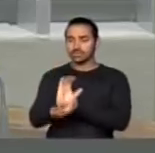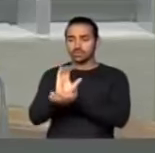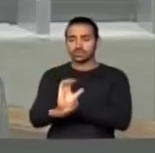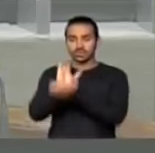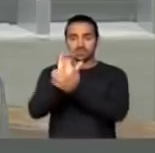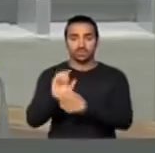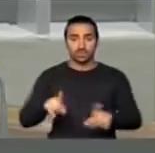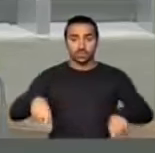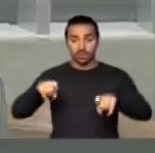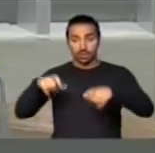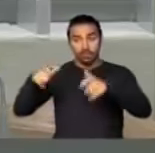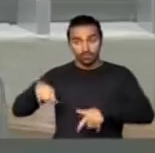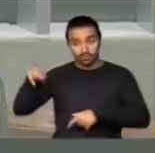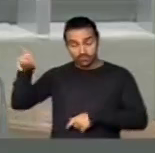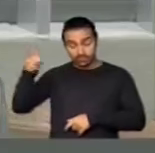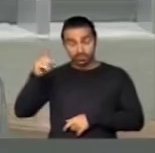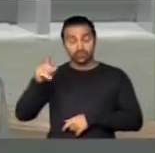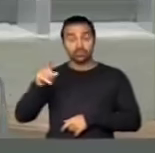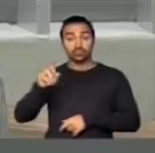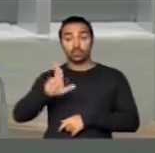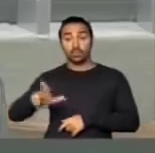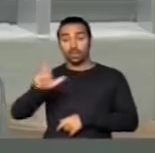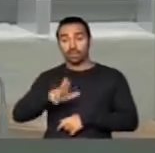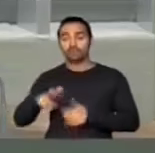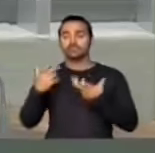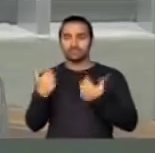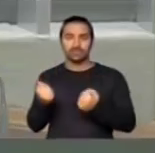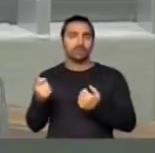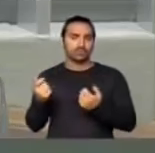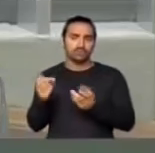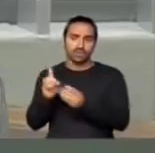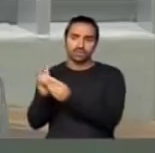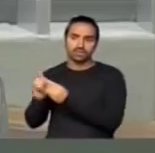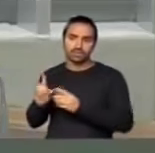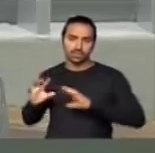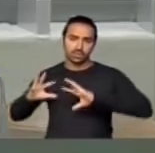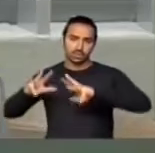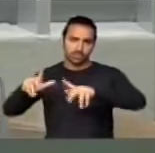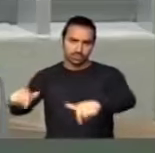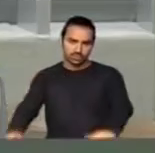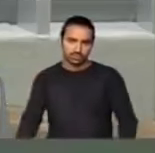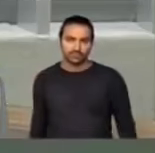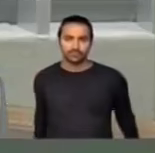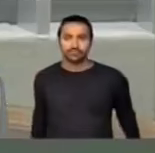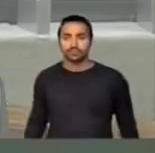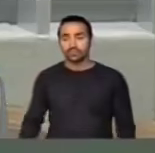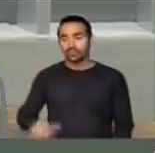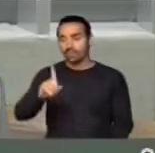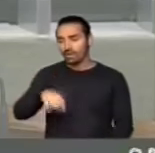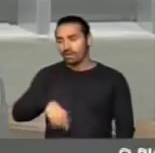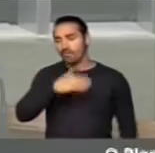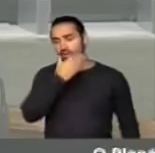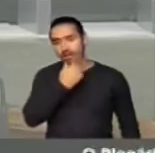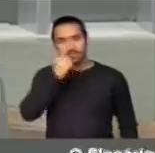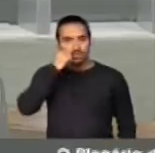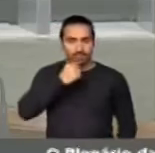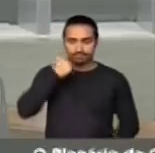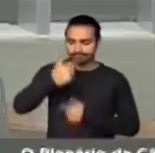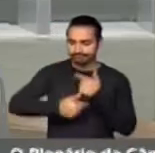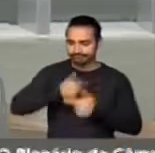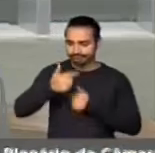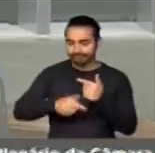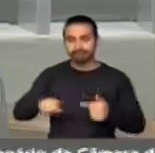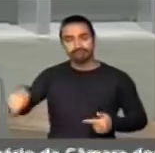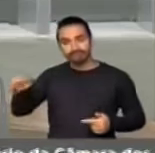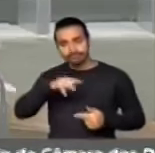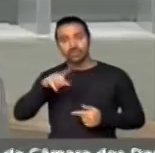Uberlândia e vamos atender a todos eles, atendendo esse pedido. Que são homens e mulheres do campo que estão